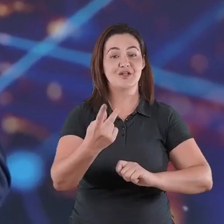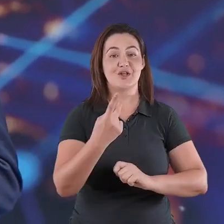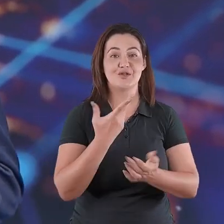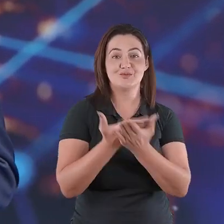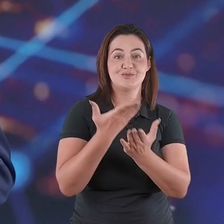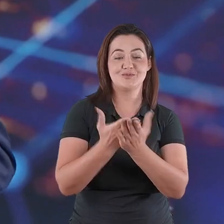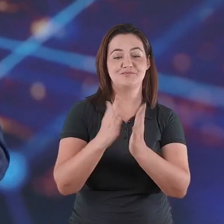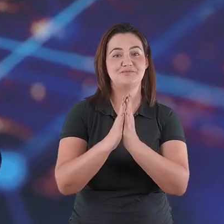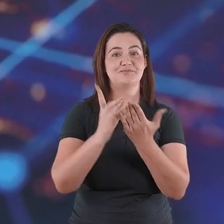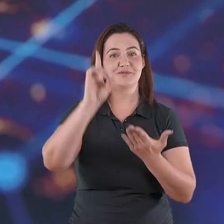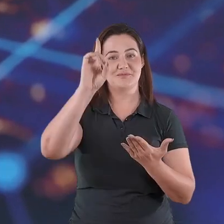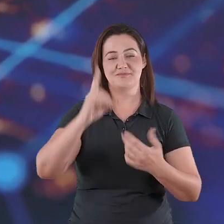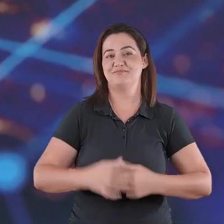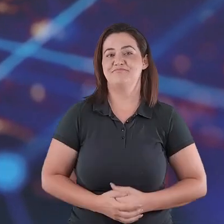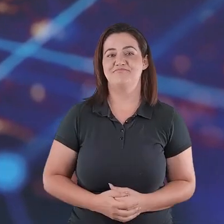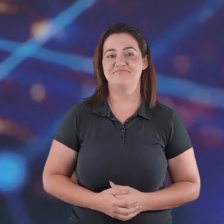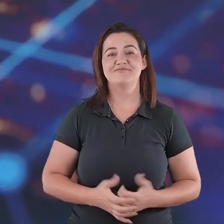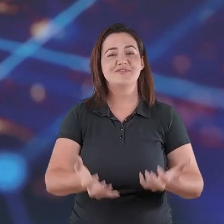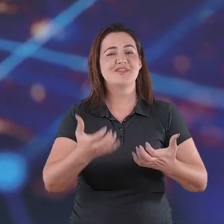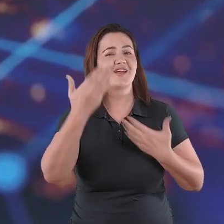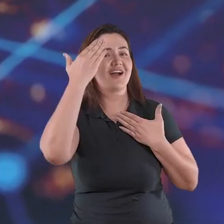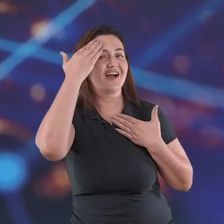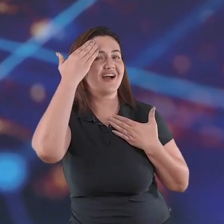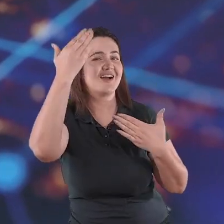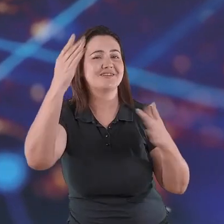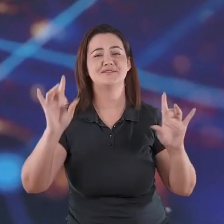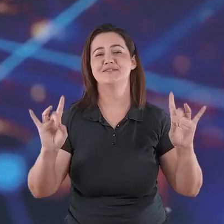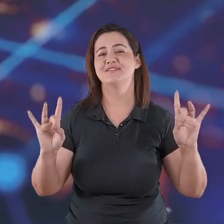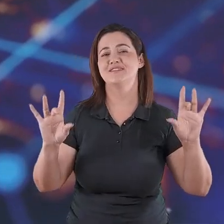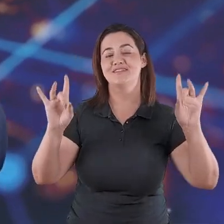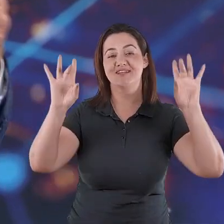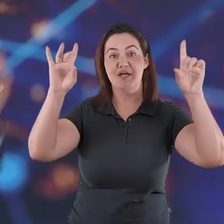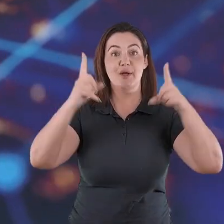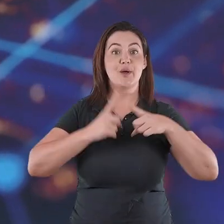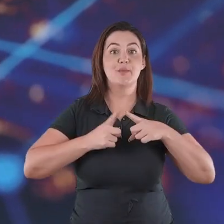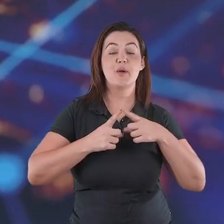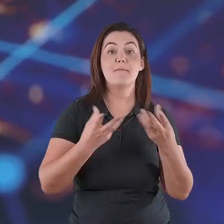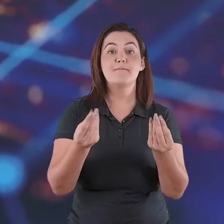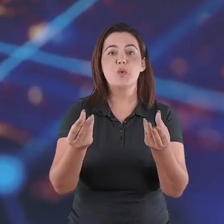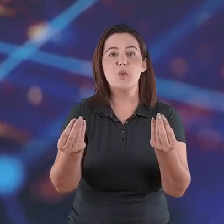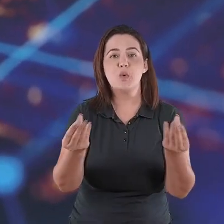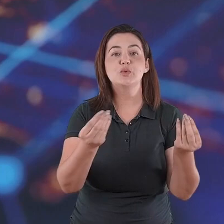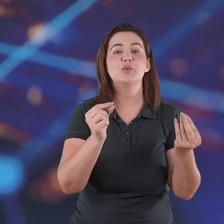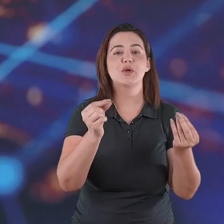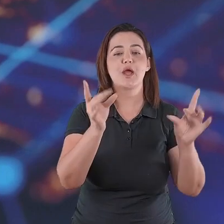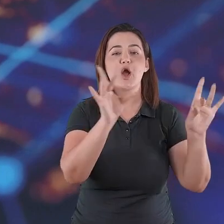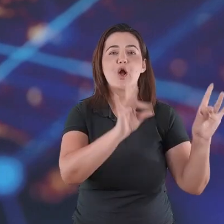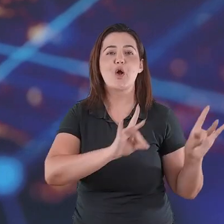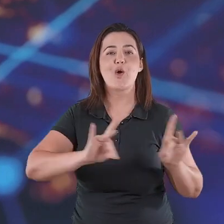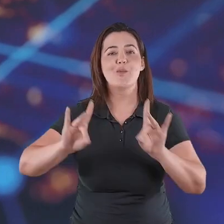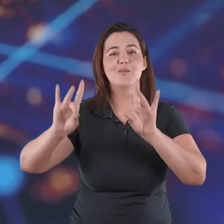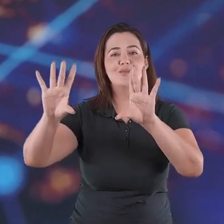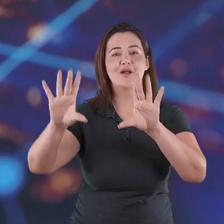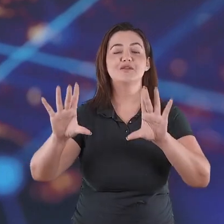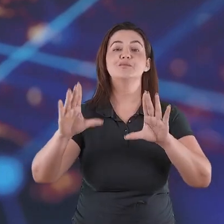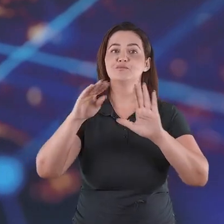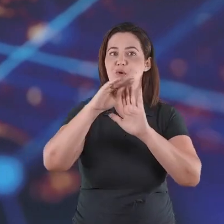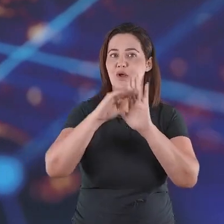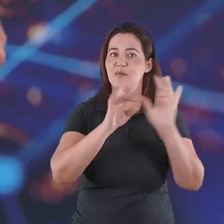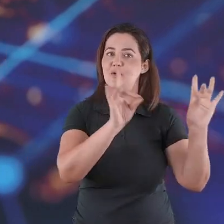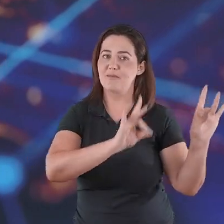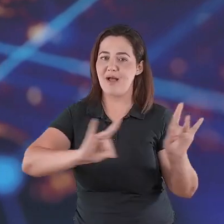Eu quero te agradecer de maneira muito especial, porque muitos têm compartilhado o programa Arena do Futuro e têm sido uma